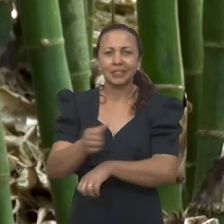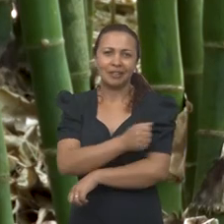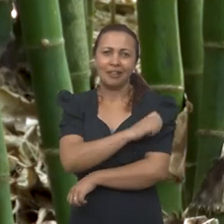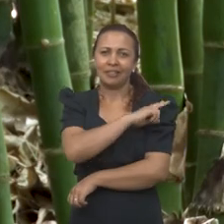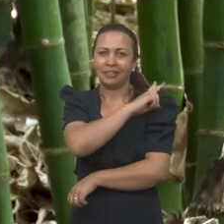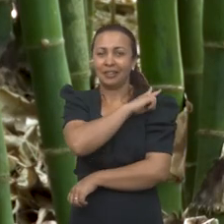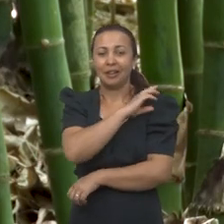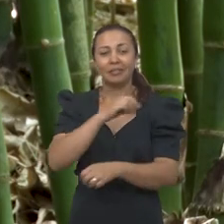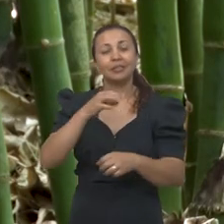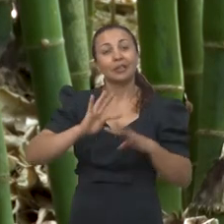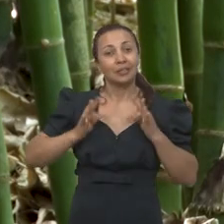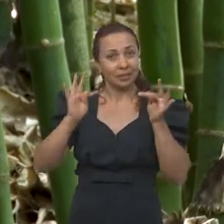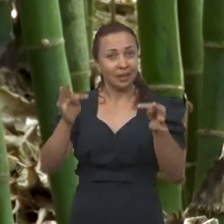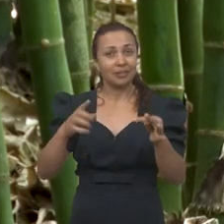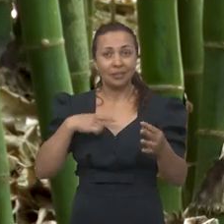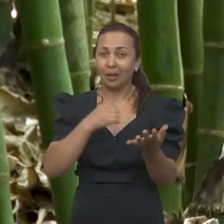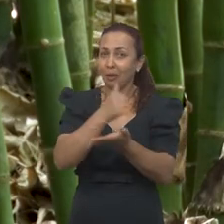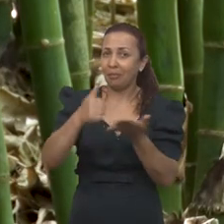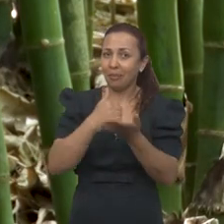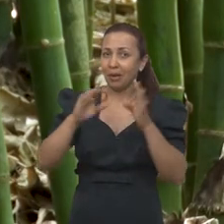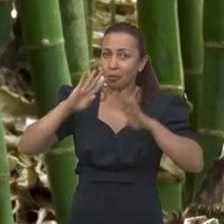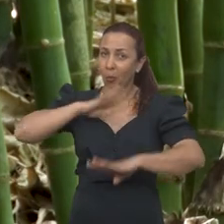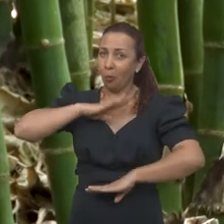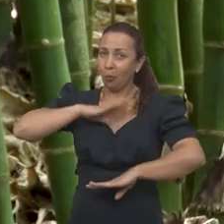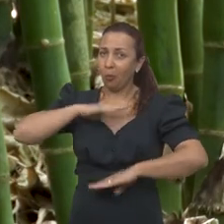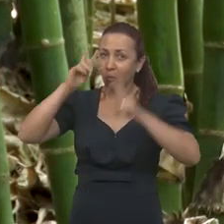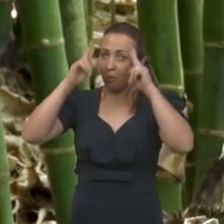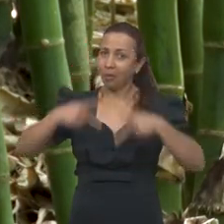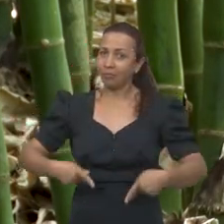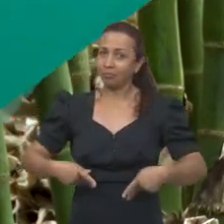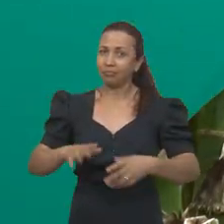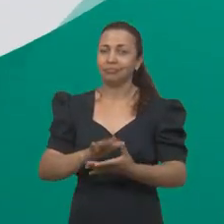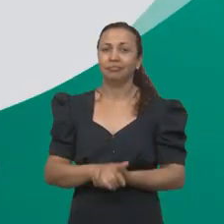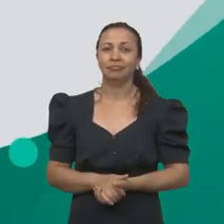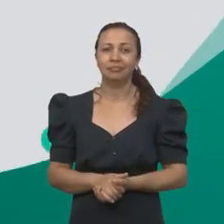Uma das técnicas utilizadas tem como base o corpo humano.